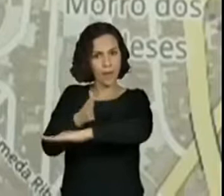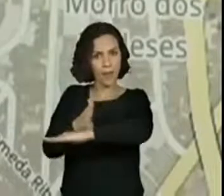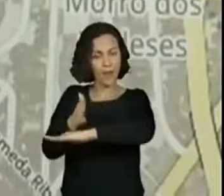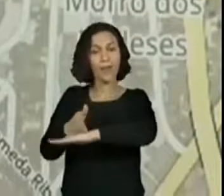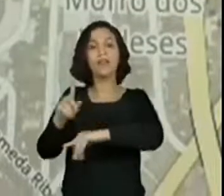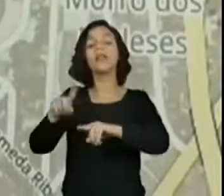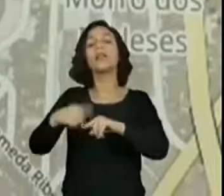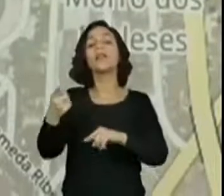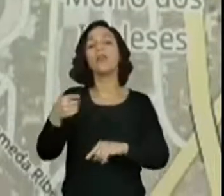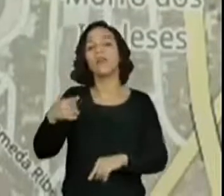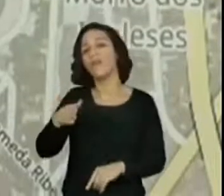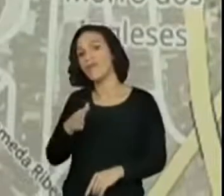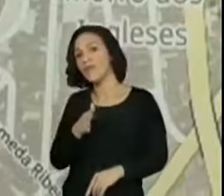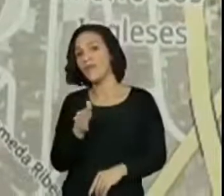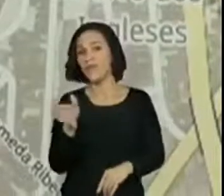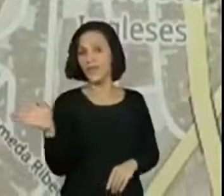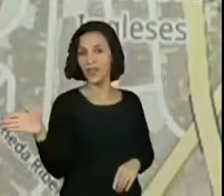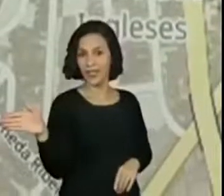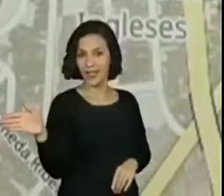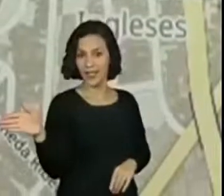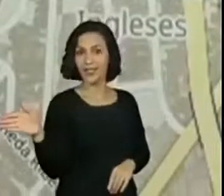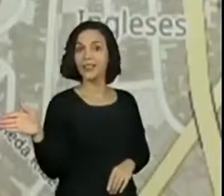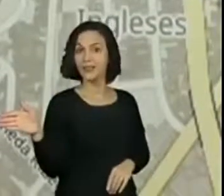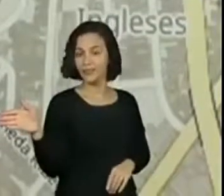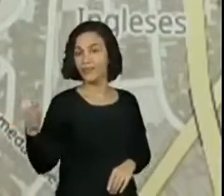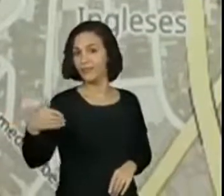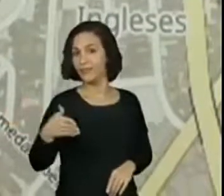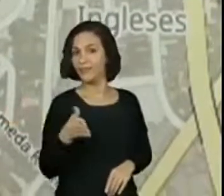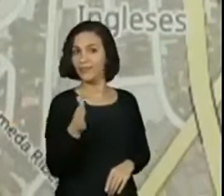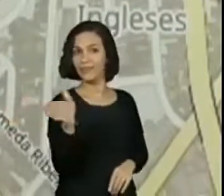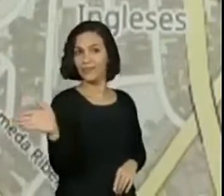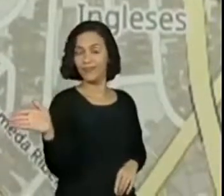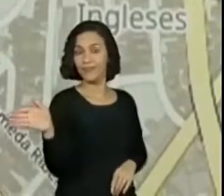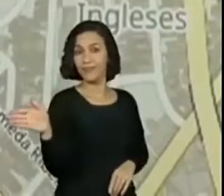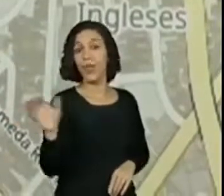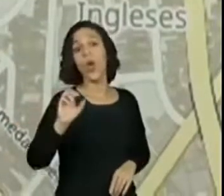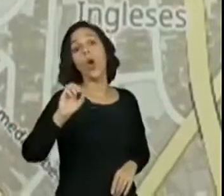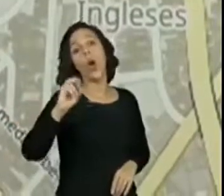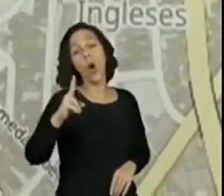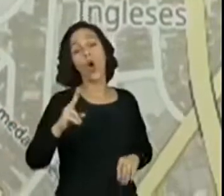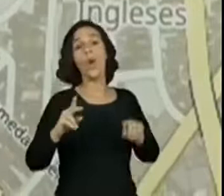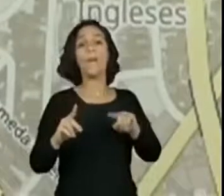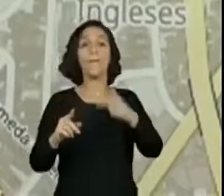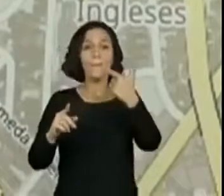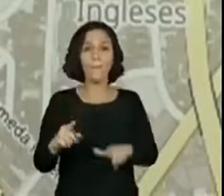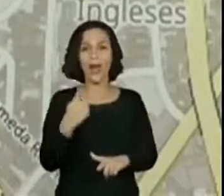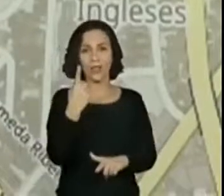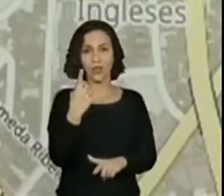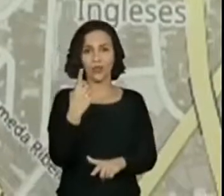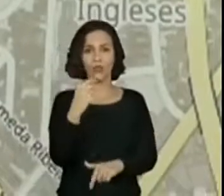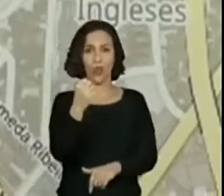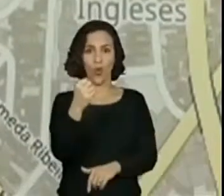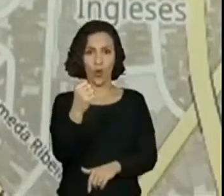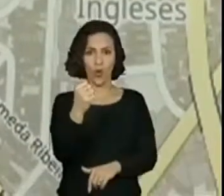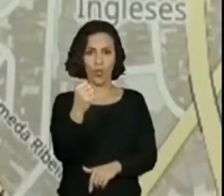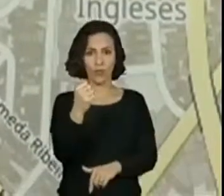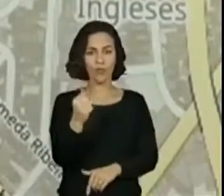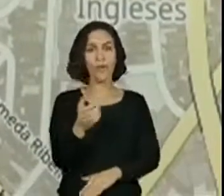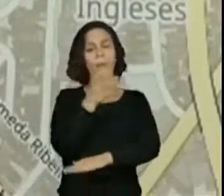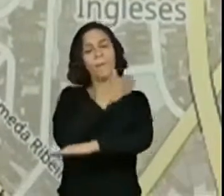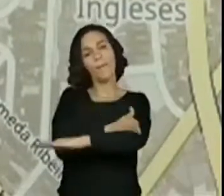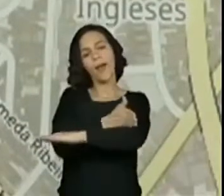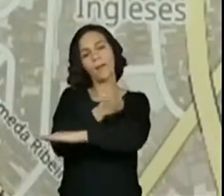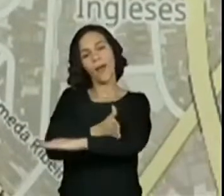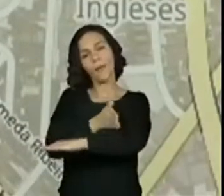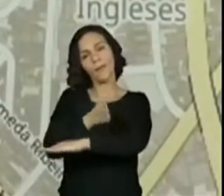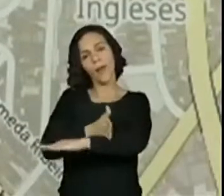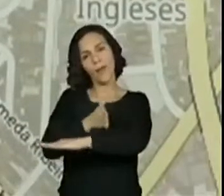esquerda, nessa rua aqui, que não tem o nome. Ou ela pode descer mais um quarteirão, né? Oito quarteirões